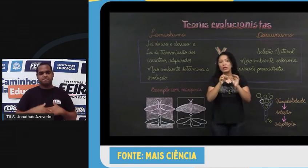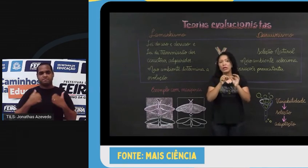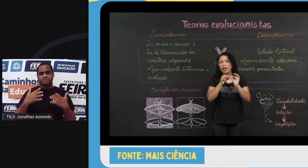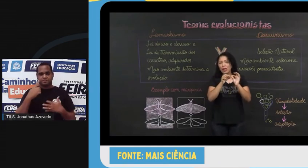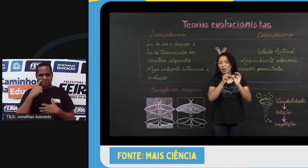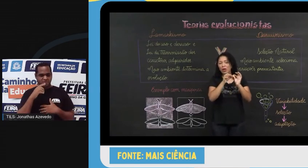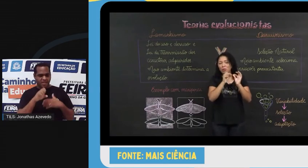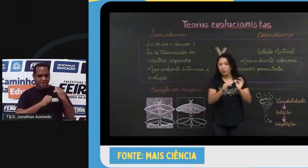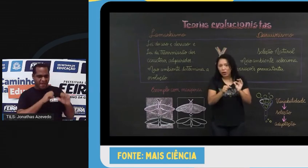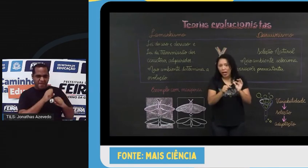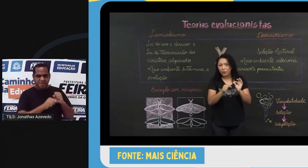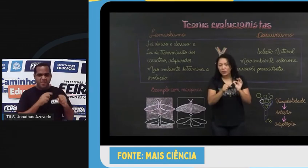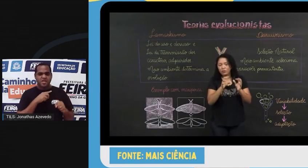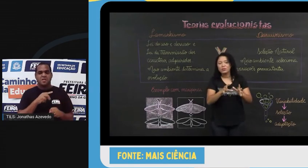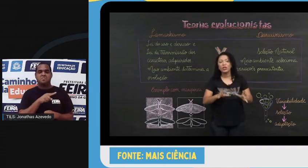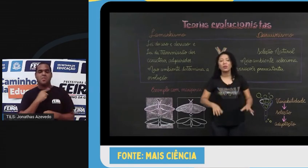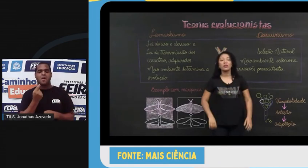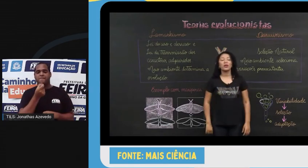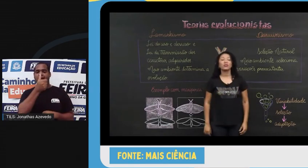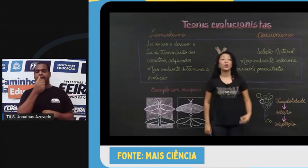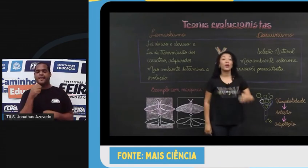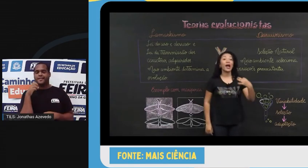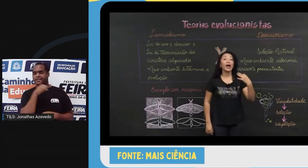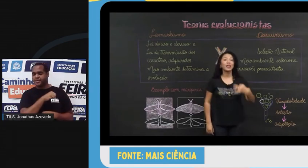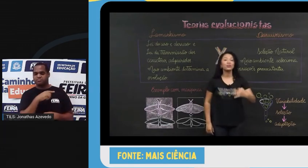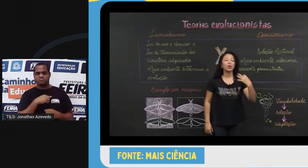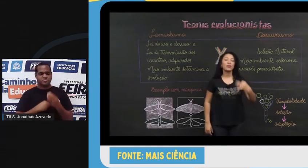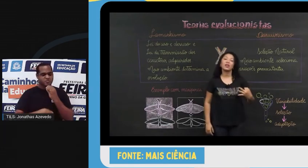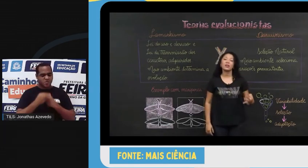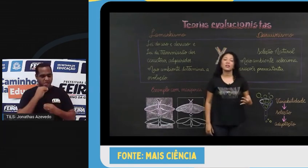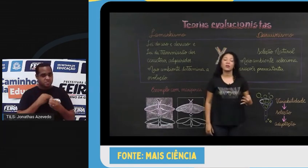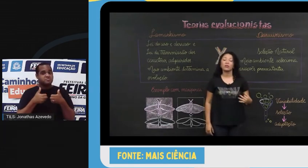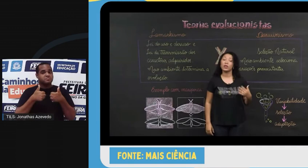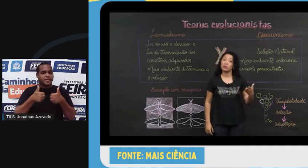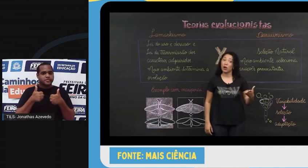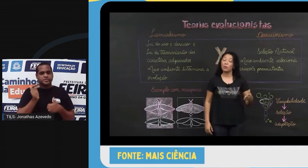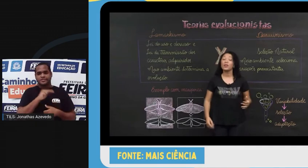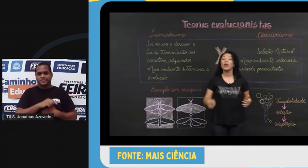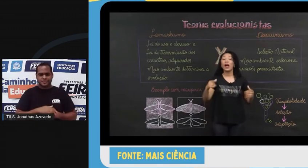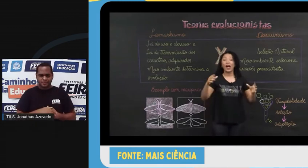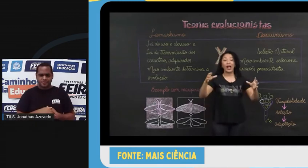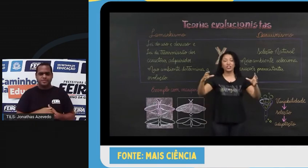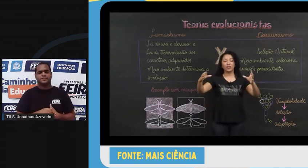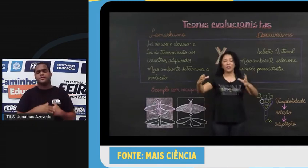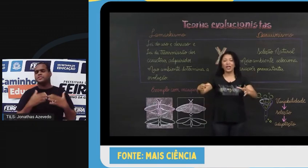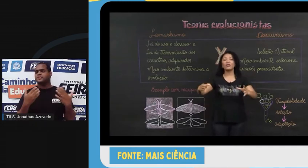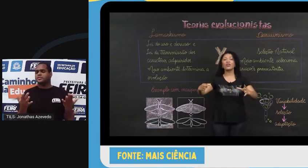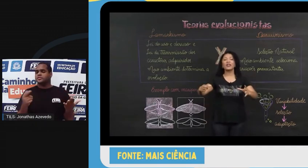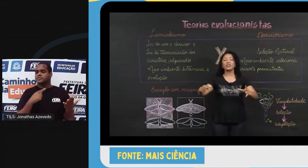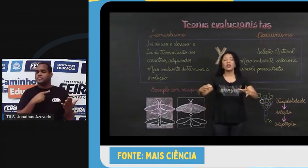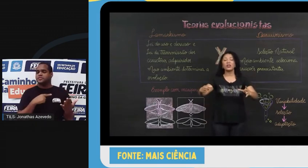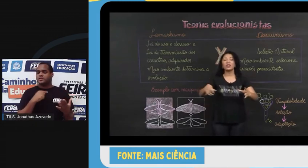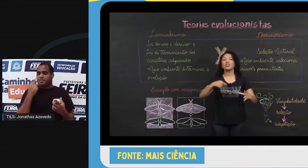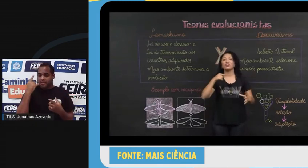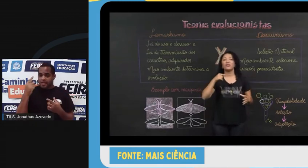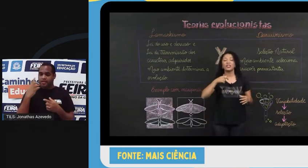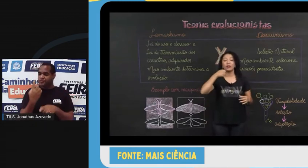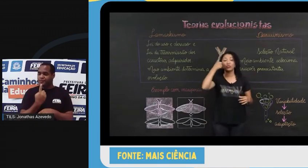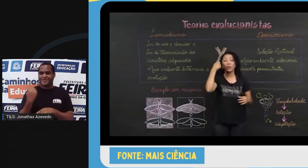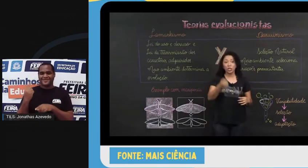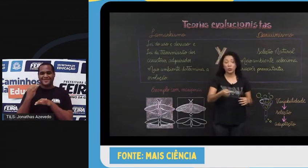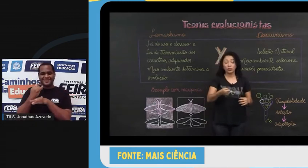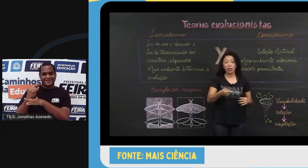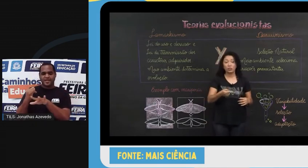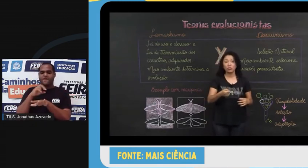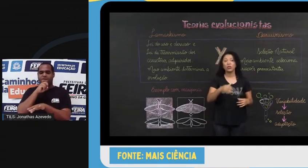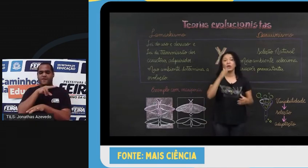presa, ela morre muito rápido e eu me alimento. Eu garanto a minha alimentação. Então, as que ficaram isoladas na ilha, que tinham